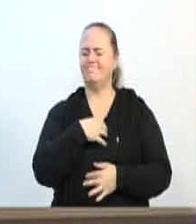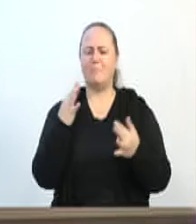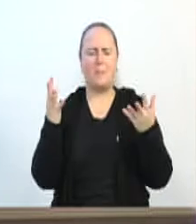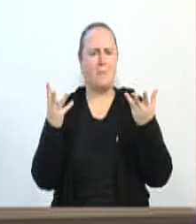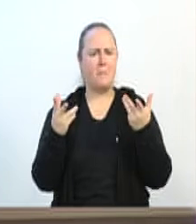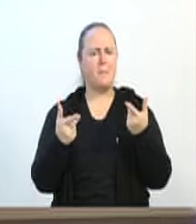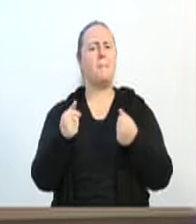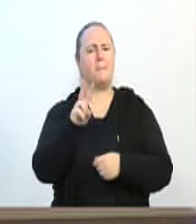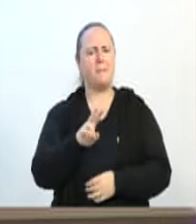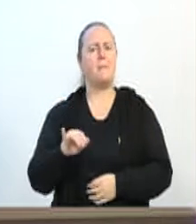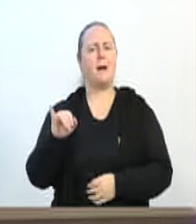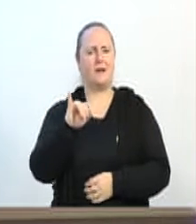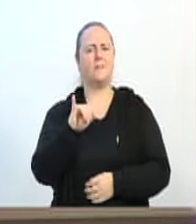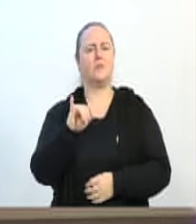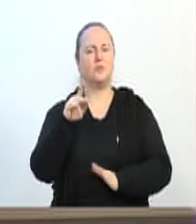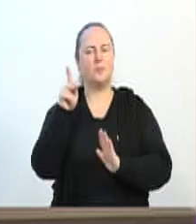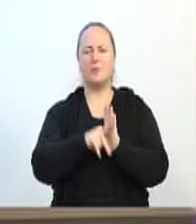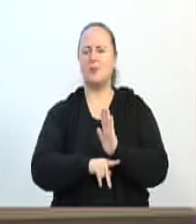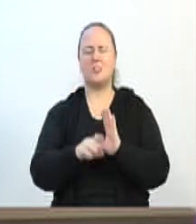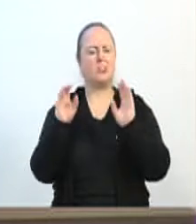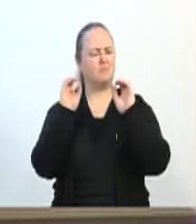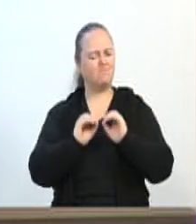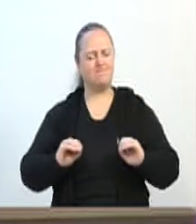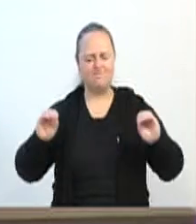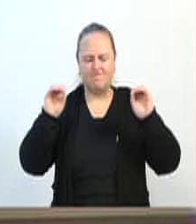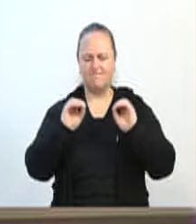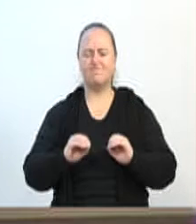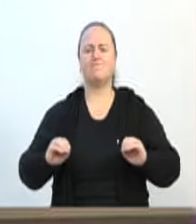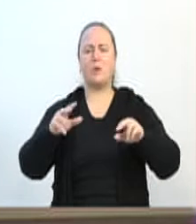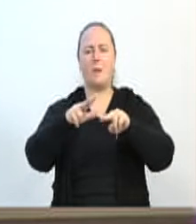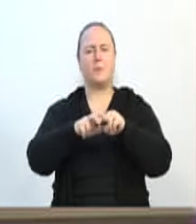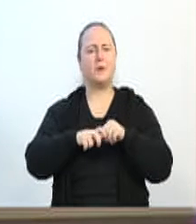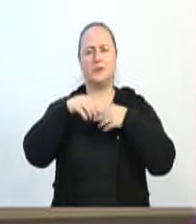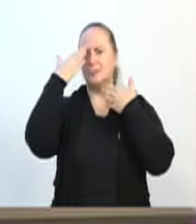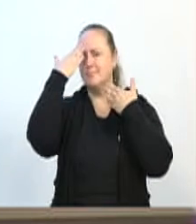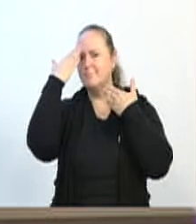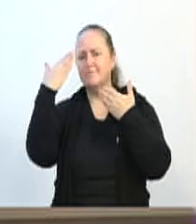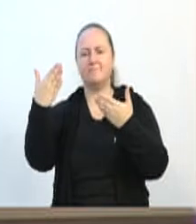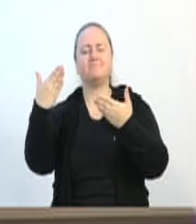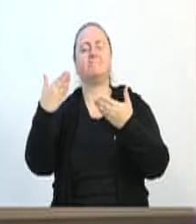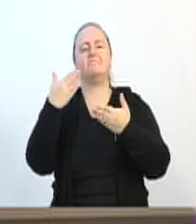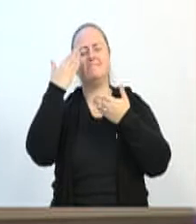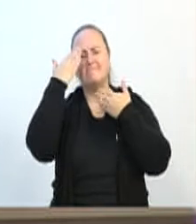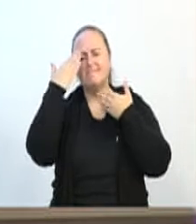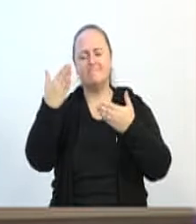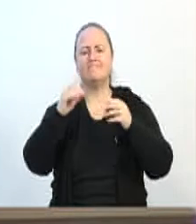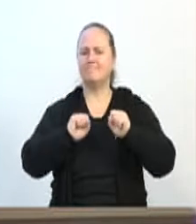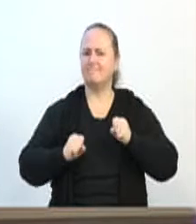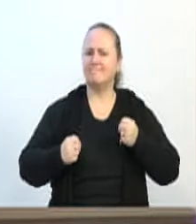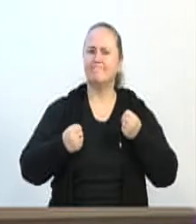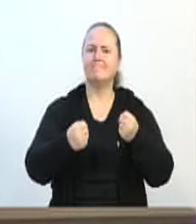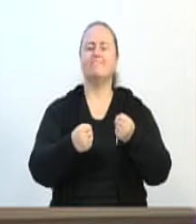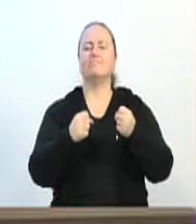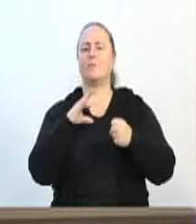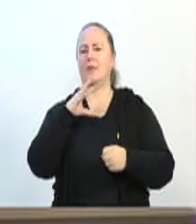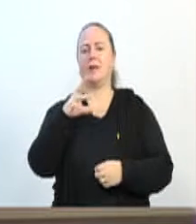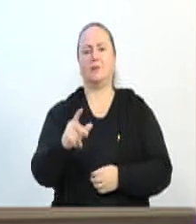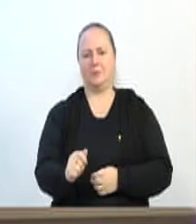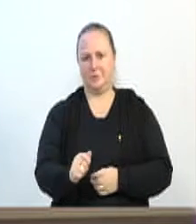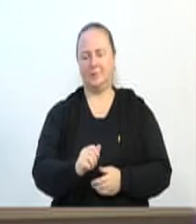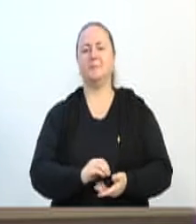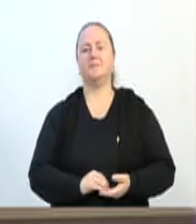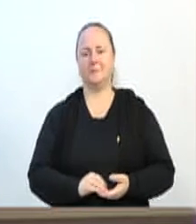um projeto de primeiro mundo. Eu quero agradecer por todo o empenho que tem sido feito em prol dessas